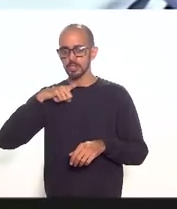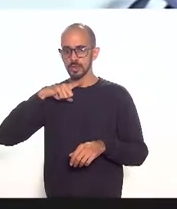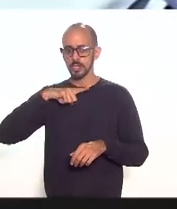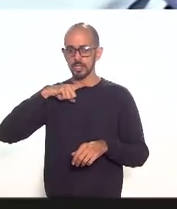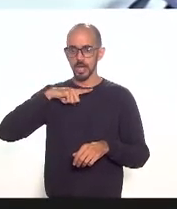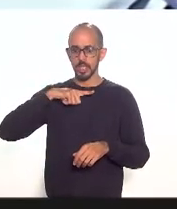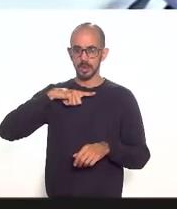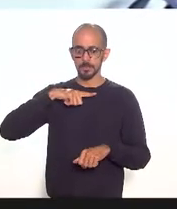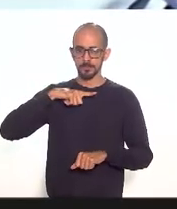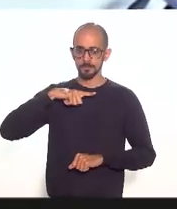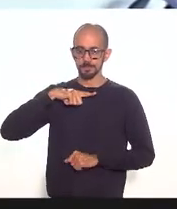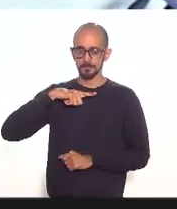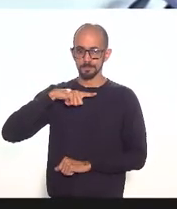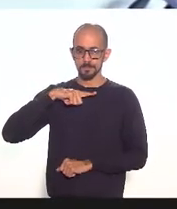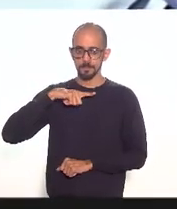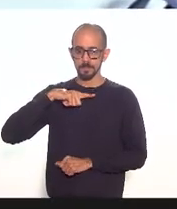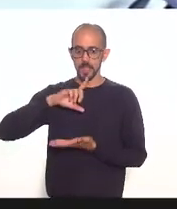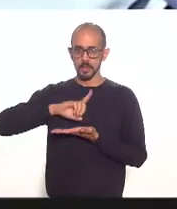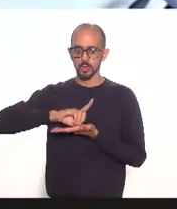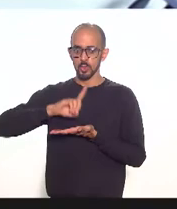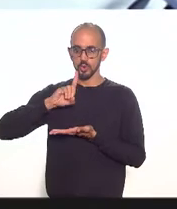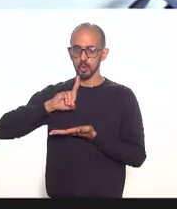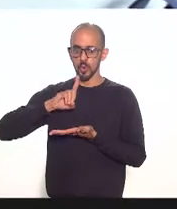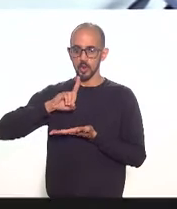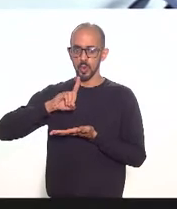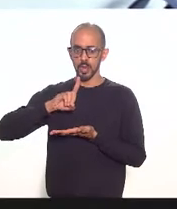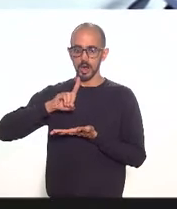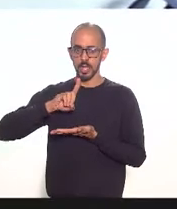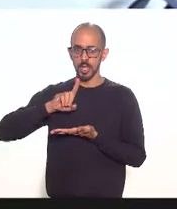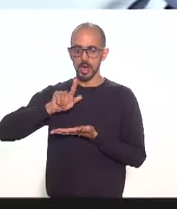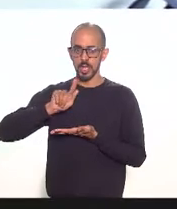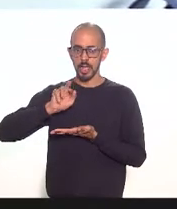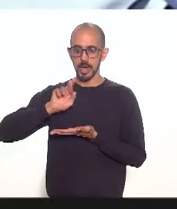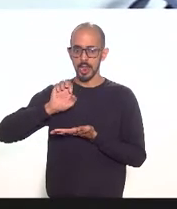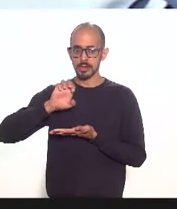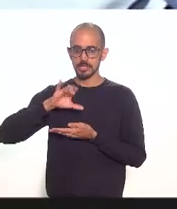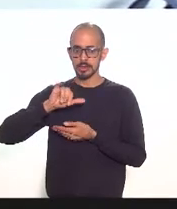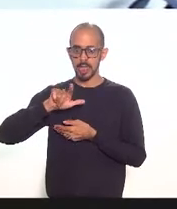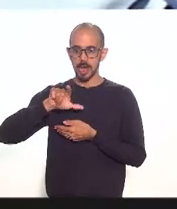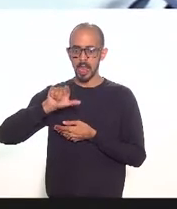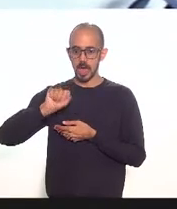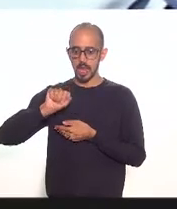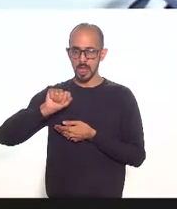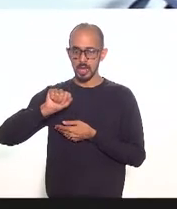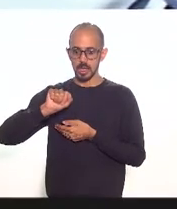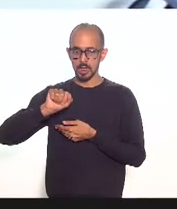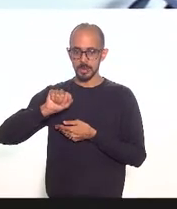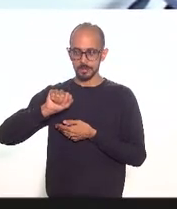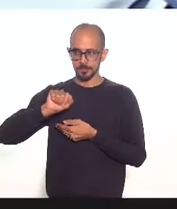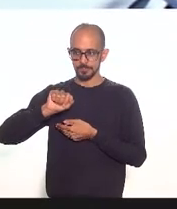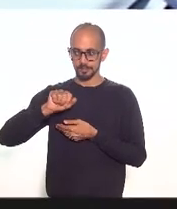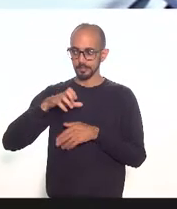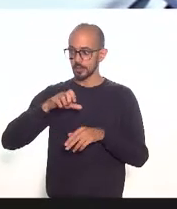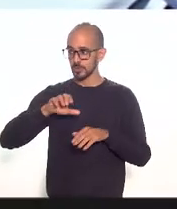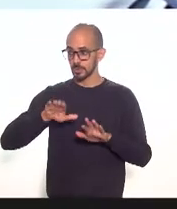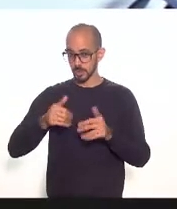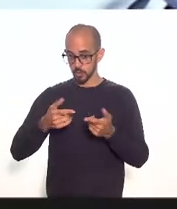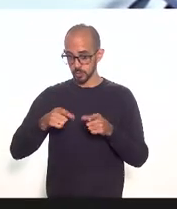doutora Graziella Delicato e além disso